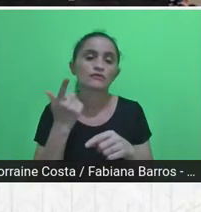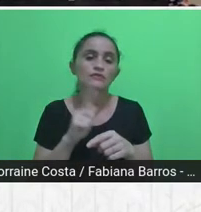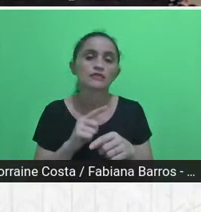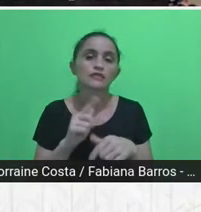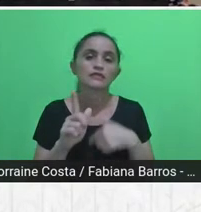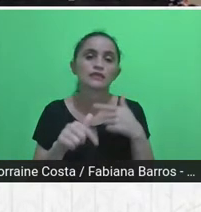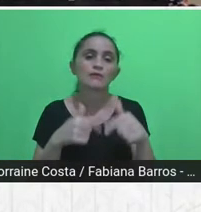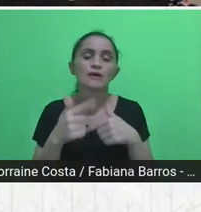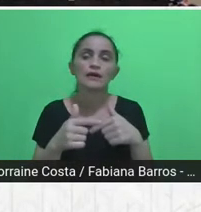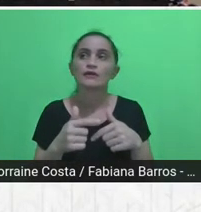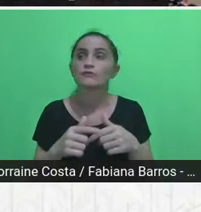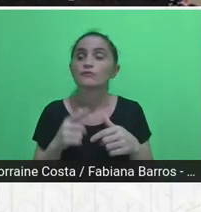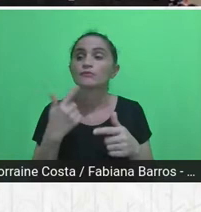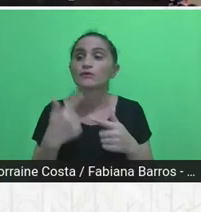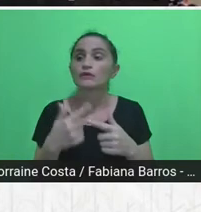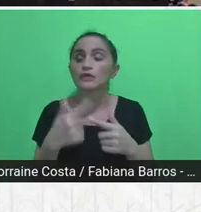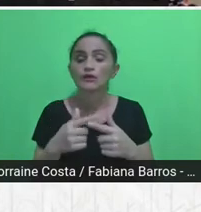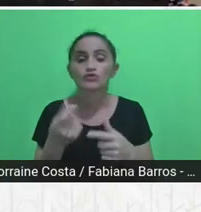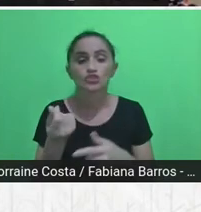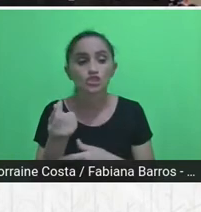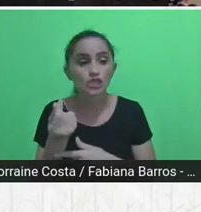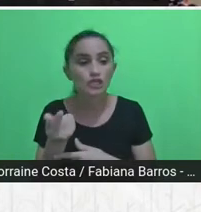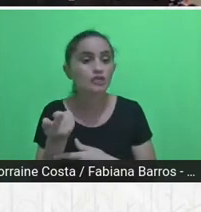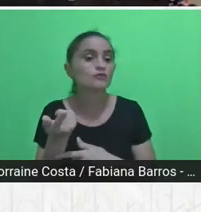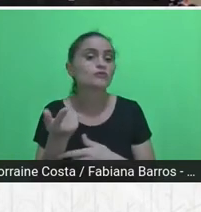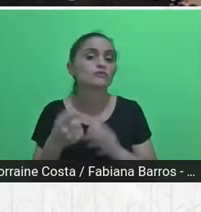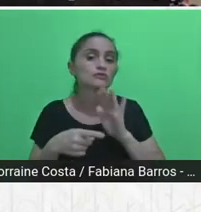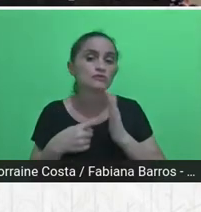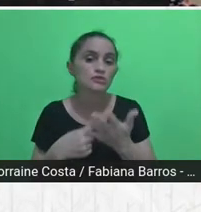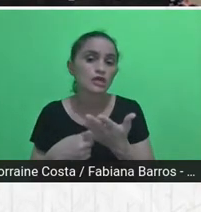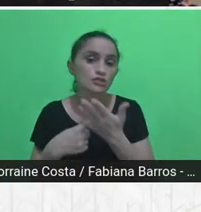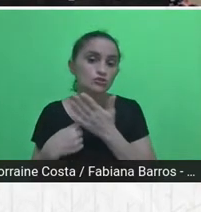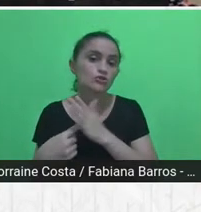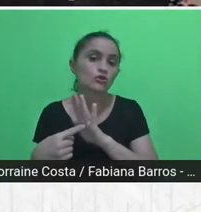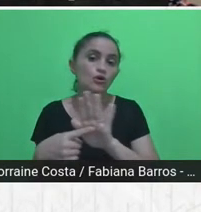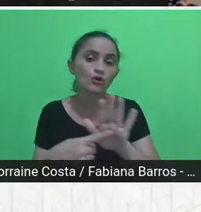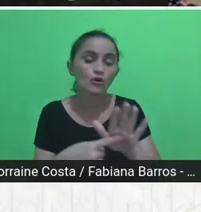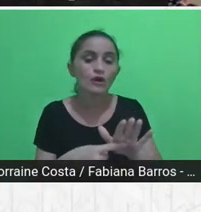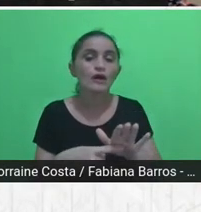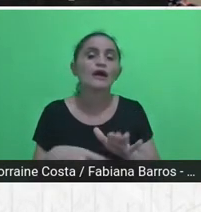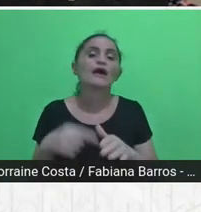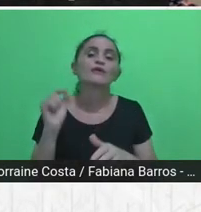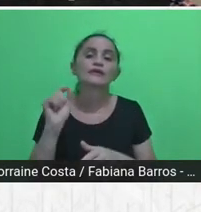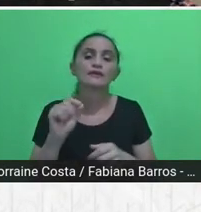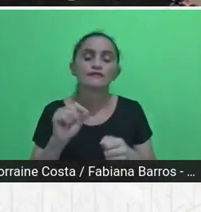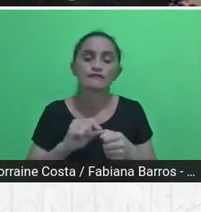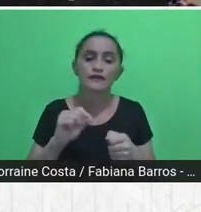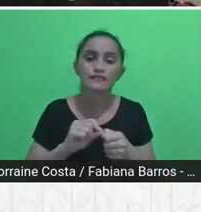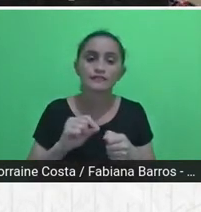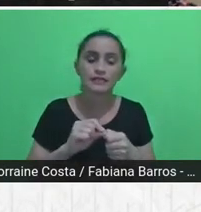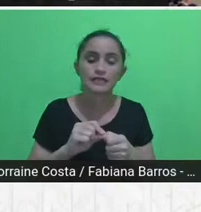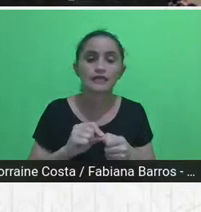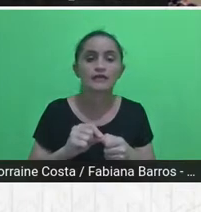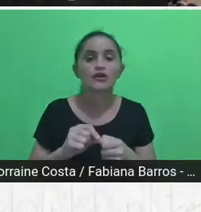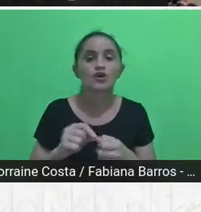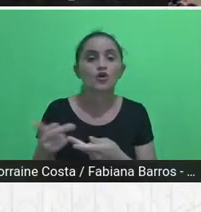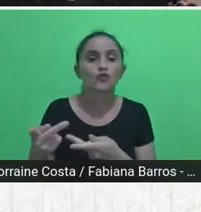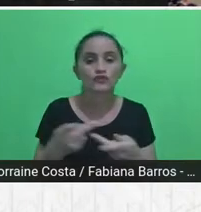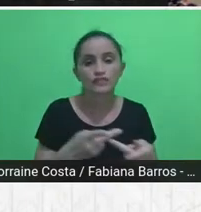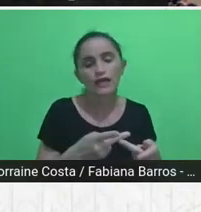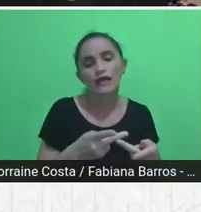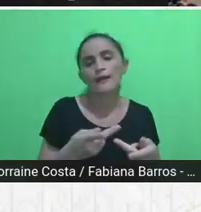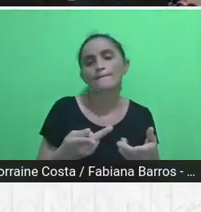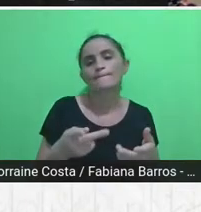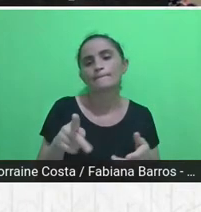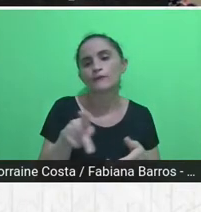professores e também de alugar a casa para que pudéssemos fazer a imersão. E agora a